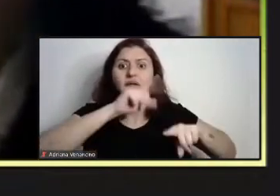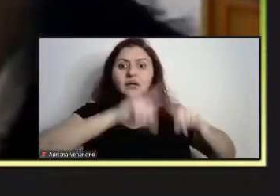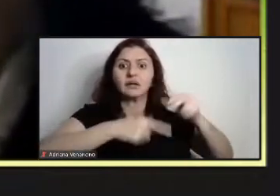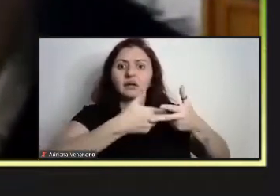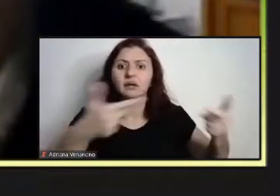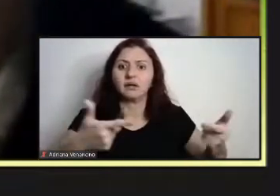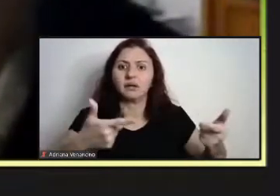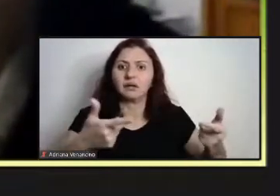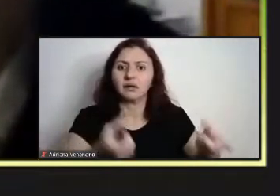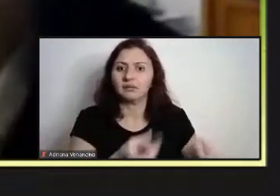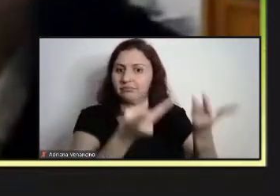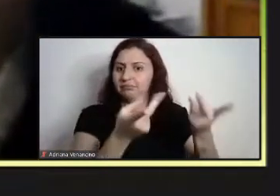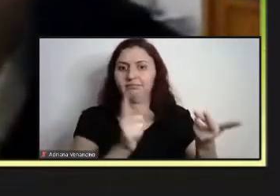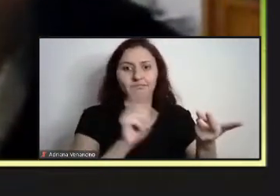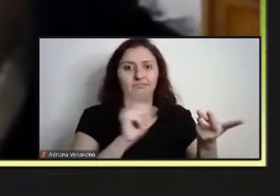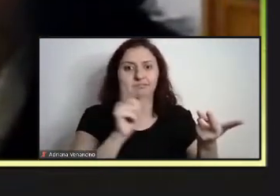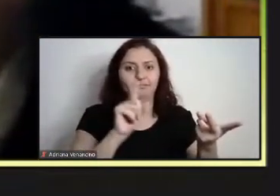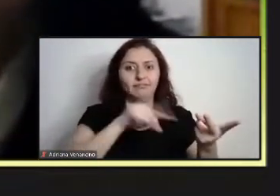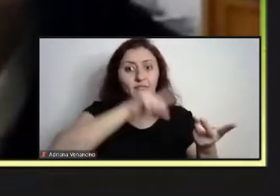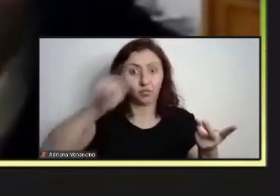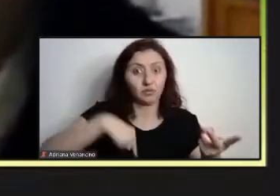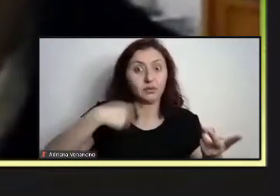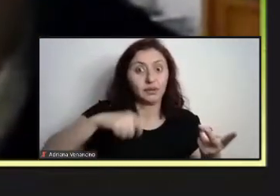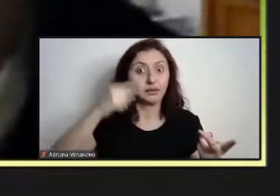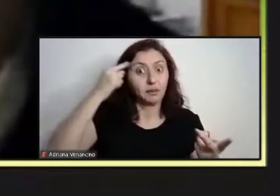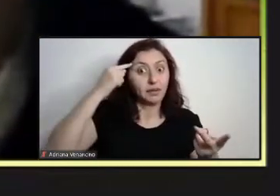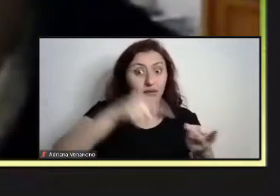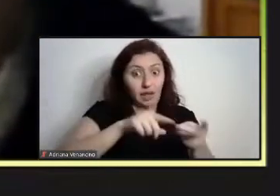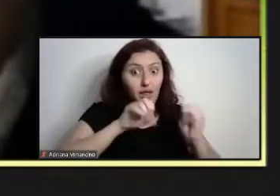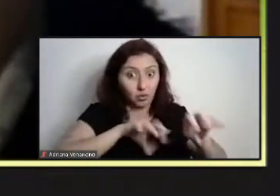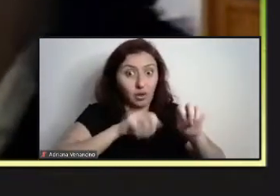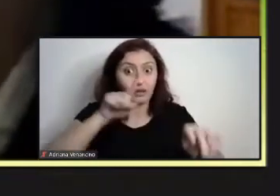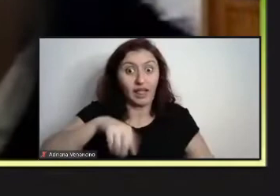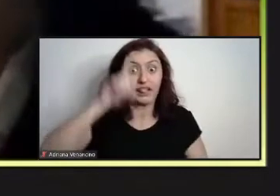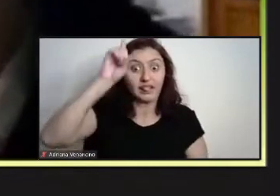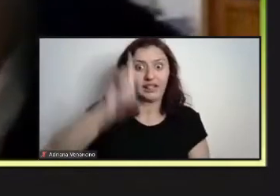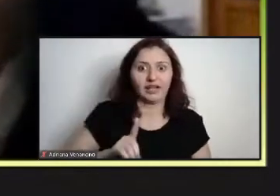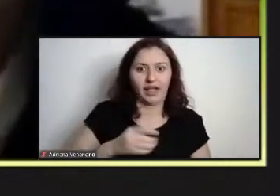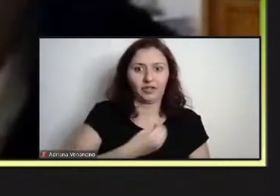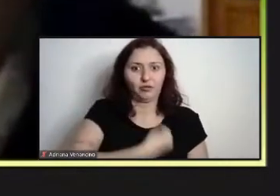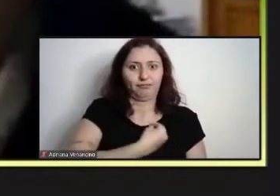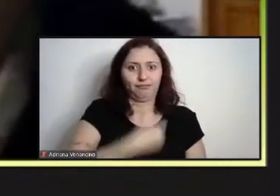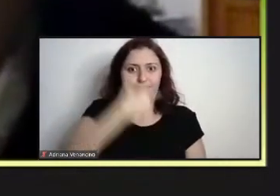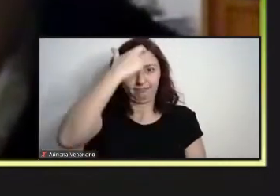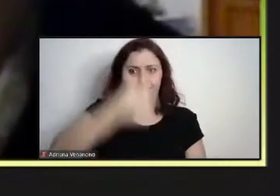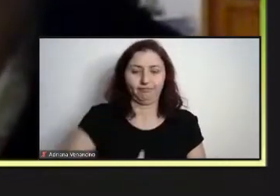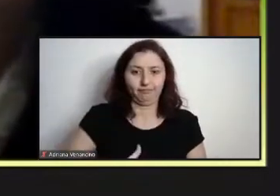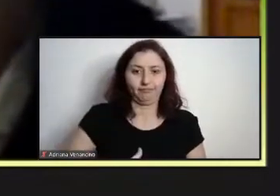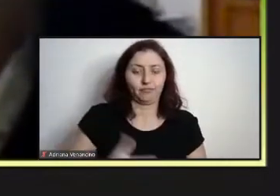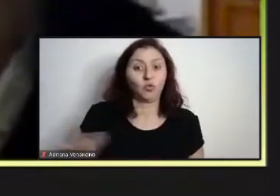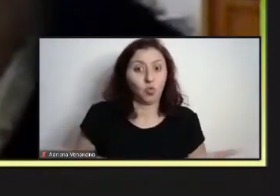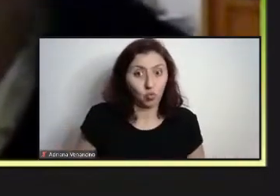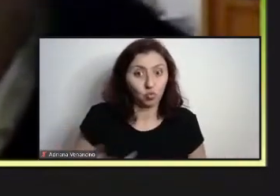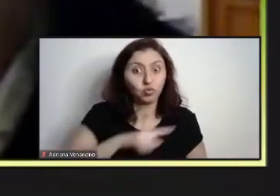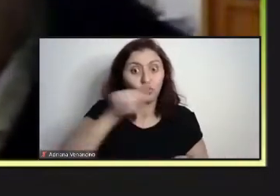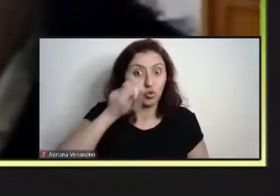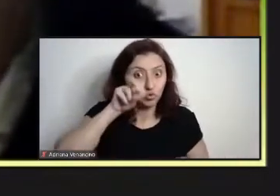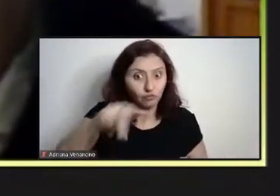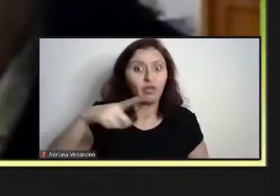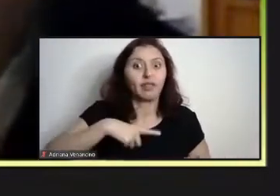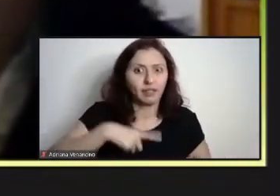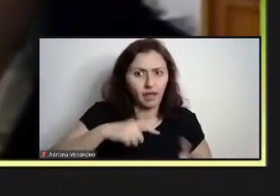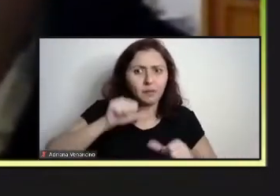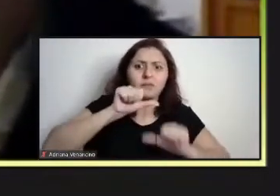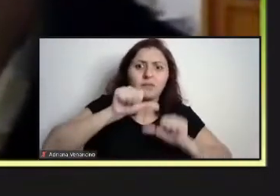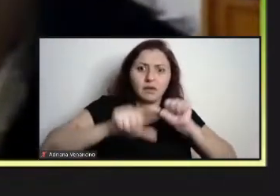Então, assim, de fato, a nossa vida se complexificou muito nesses últimos meses, mas também abriu muita oportunidade de muito diálogo e